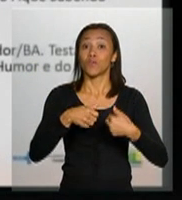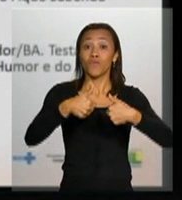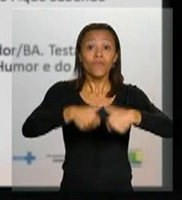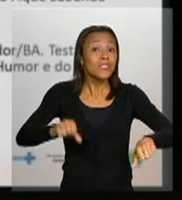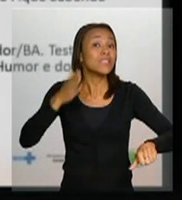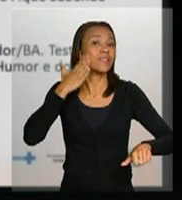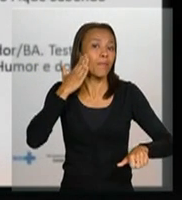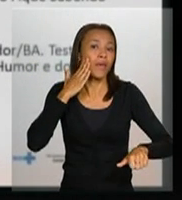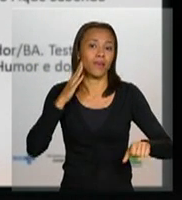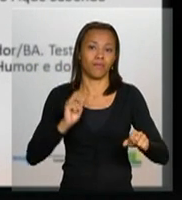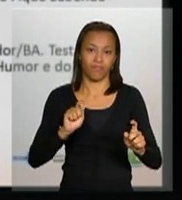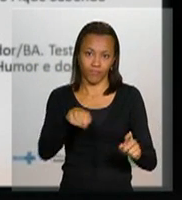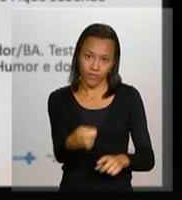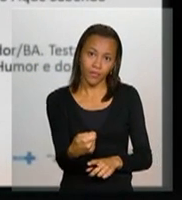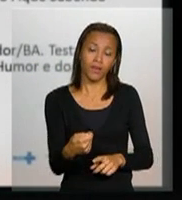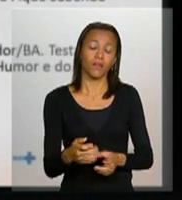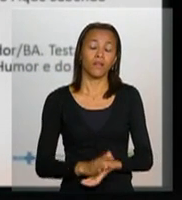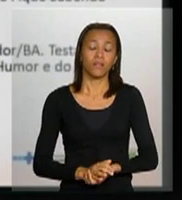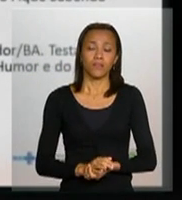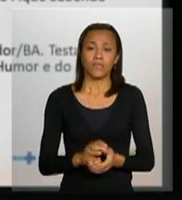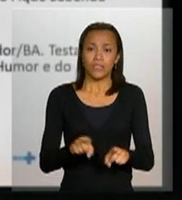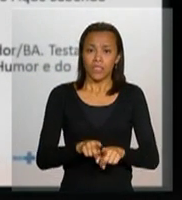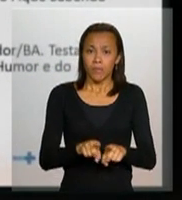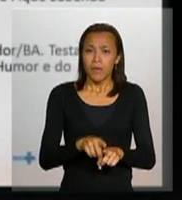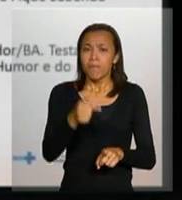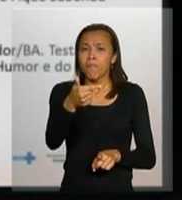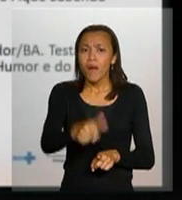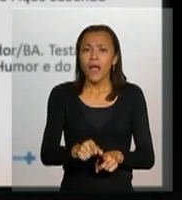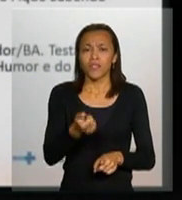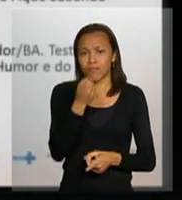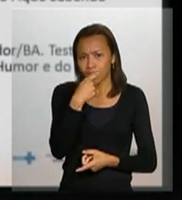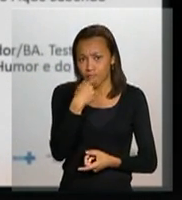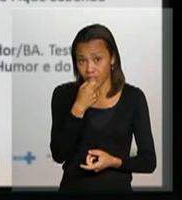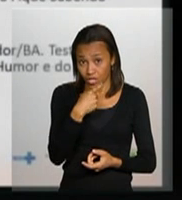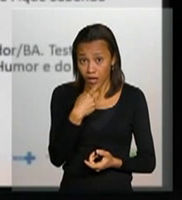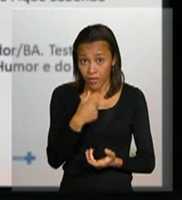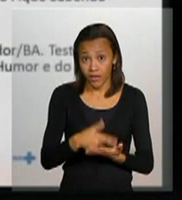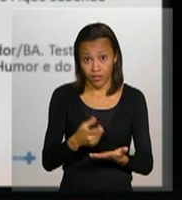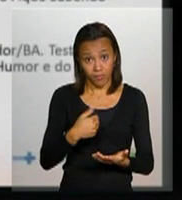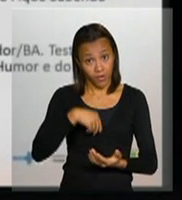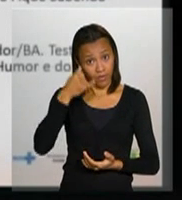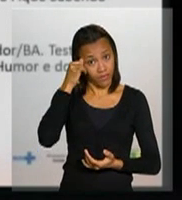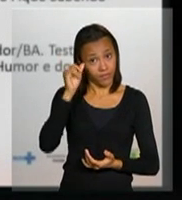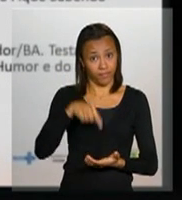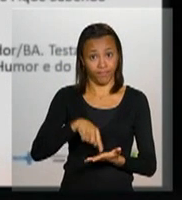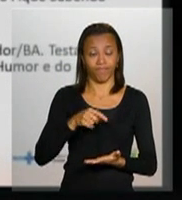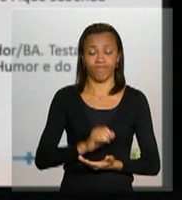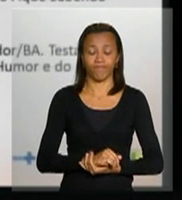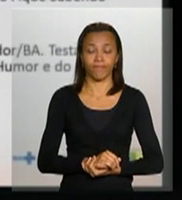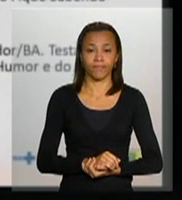oficialização da transferência de tecnologia de mais um medicamento para o Brasil para a produção de catazanavir.